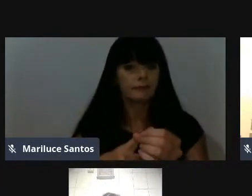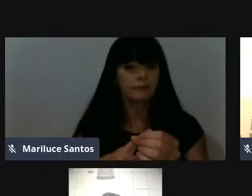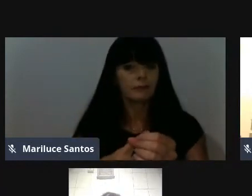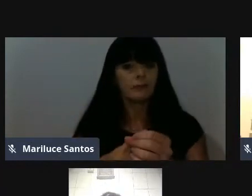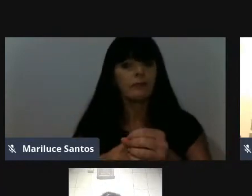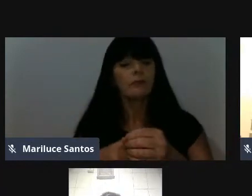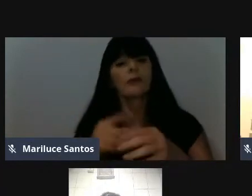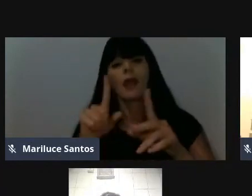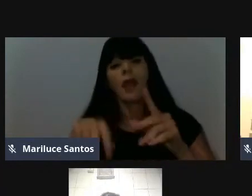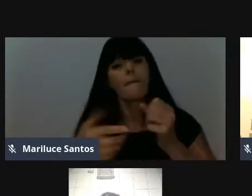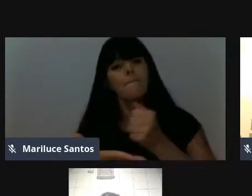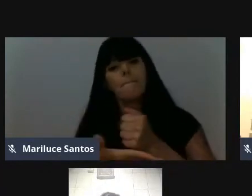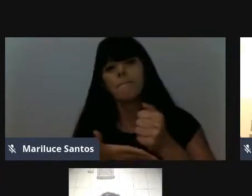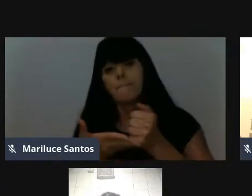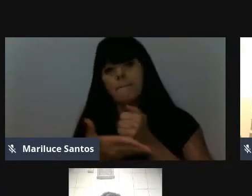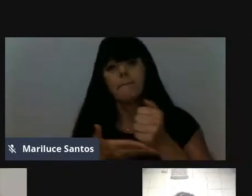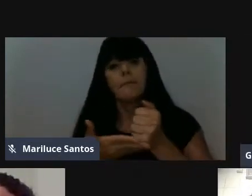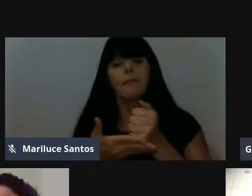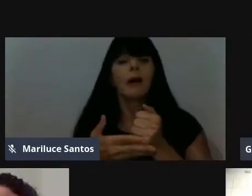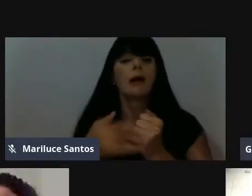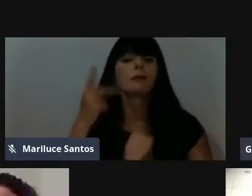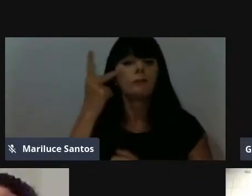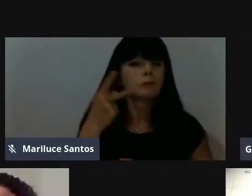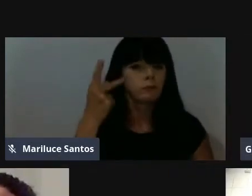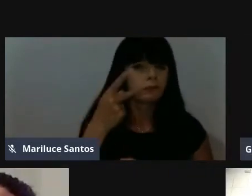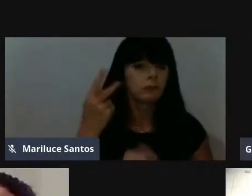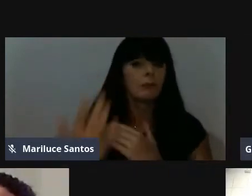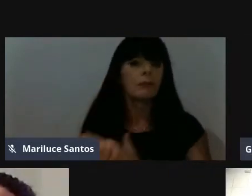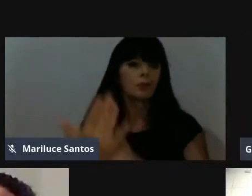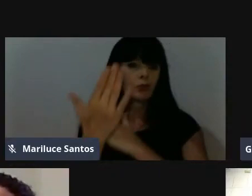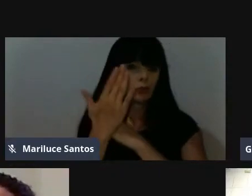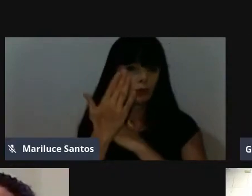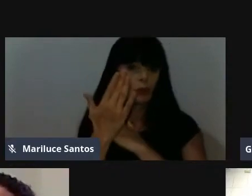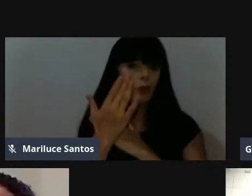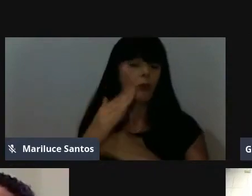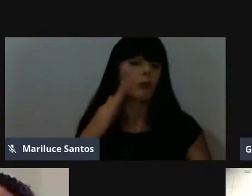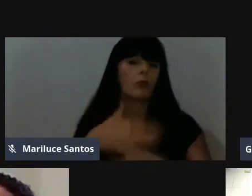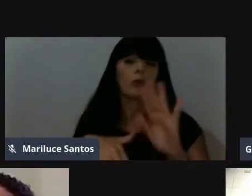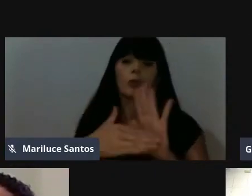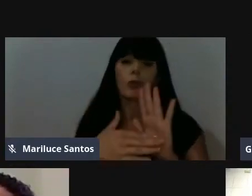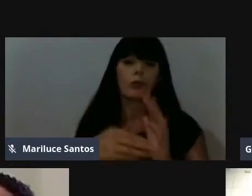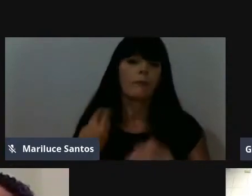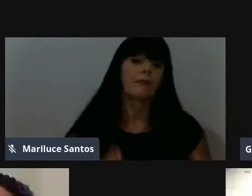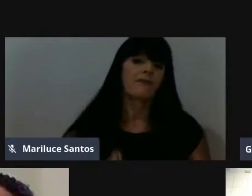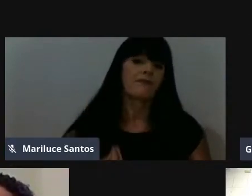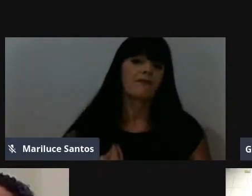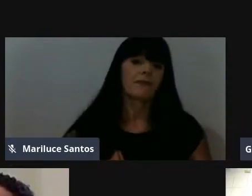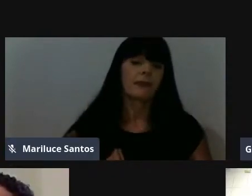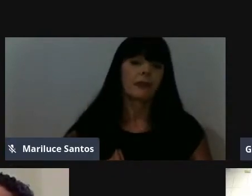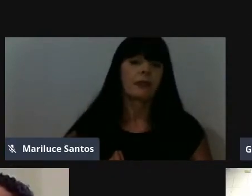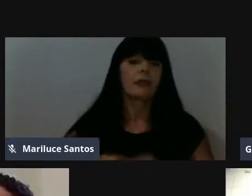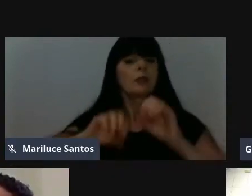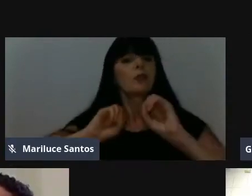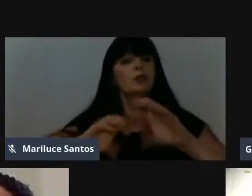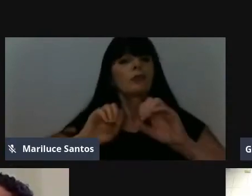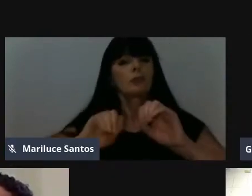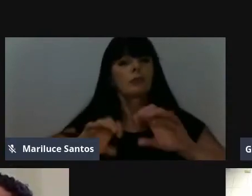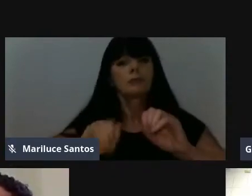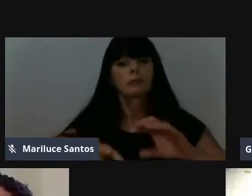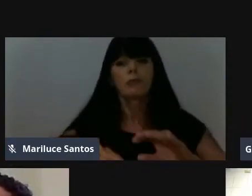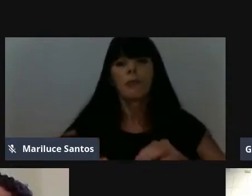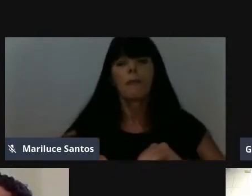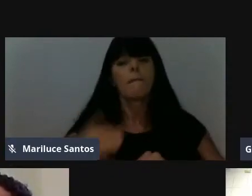mandato como vereador e seguirão no segundo, enfim, né? Por toda a minha vida pública, a educação possui um impacto